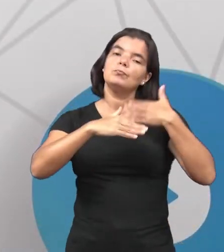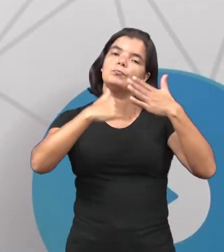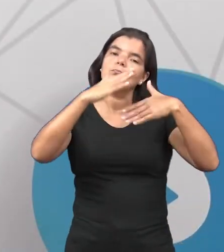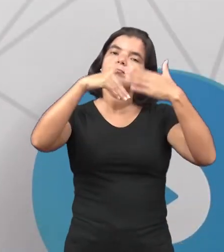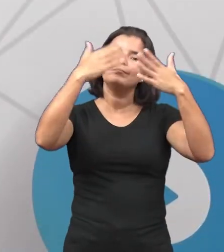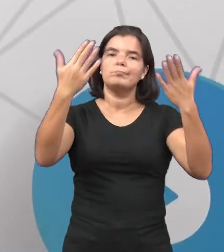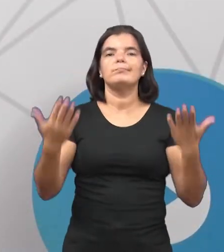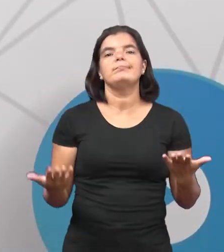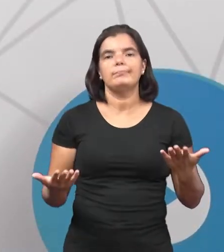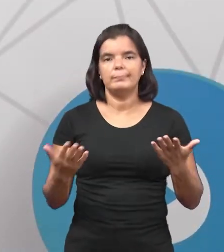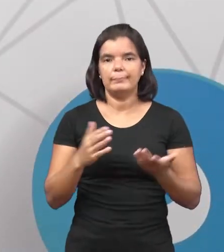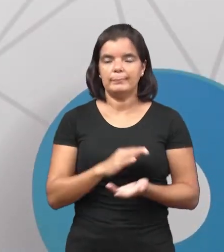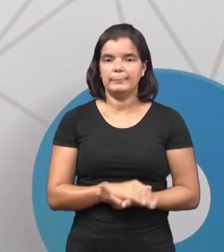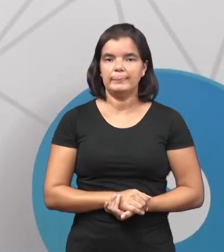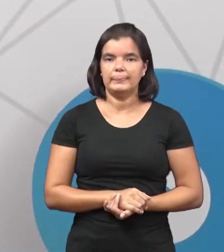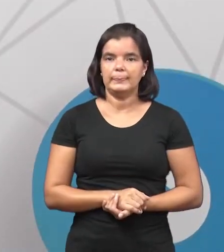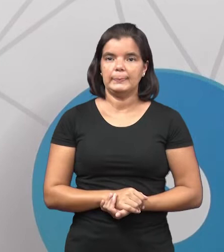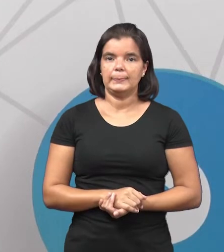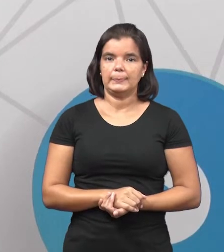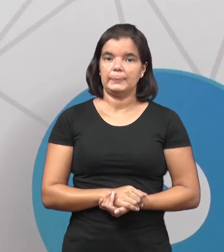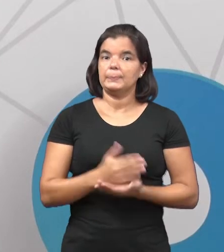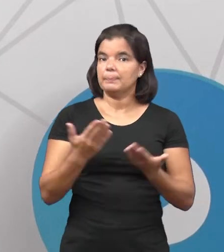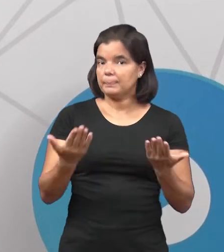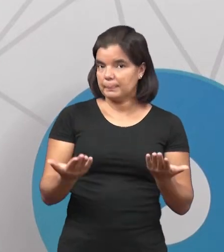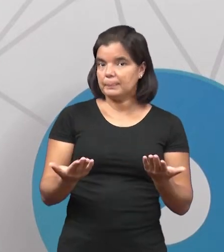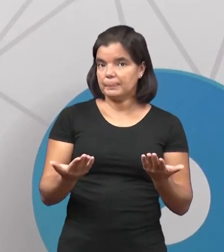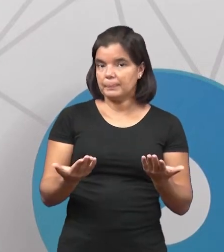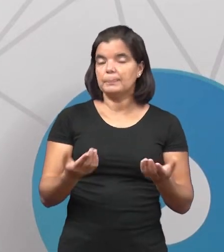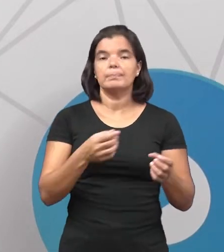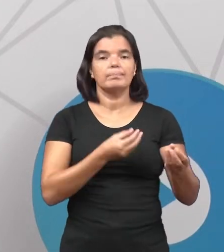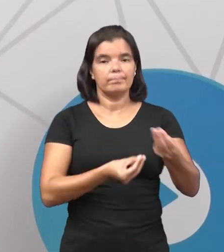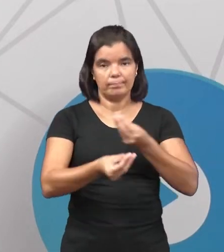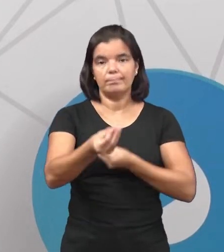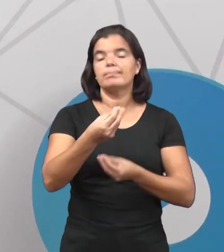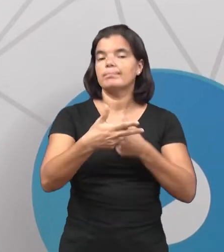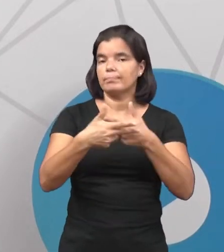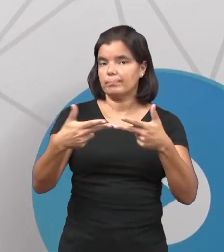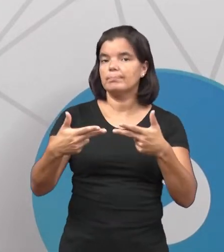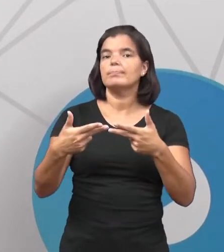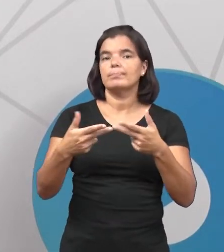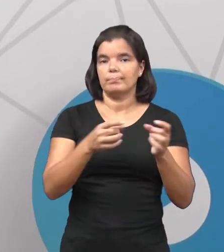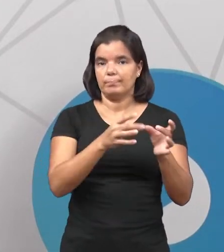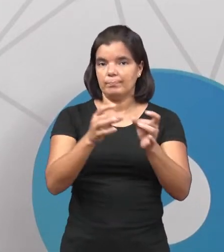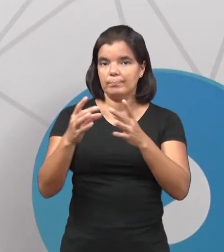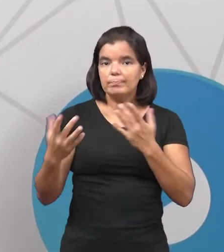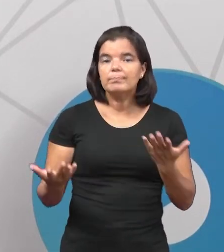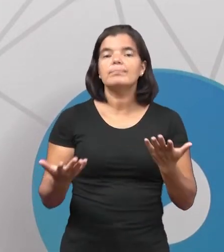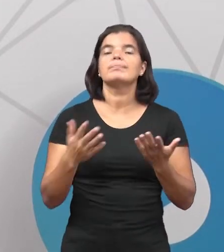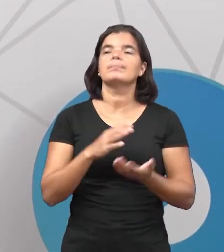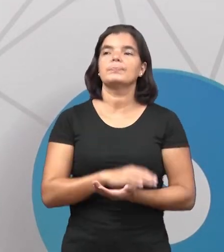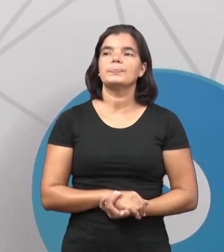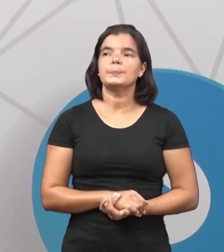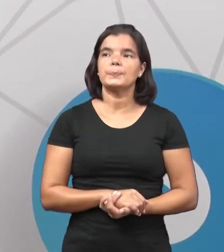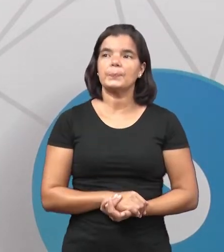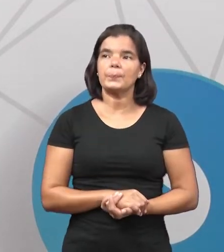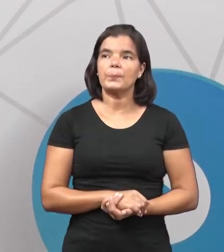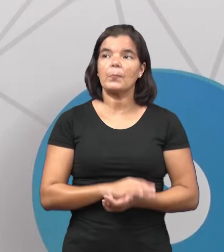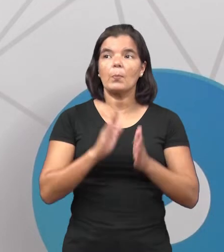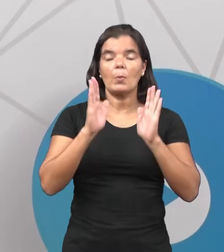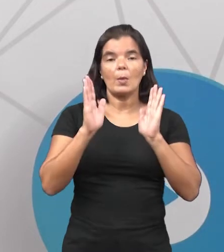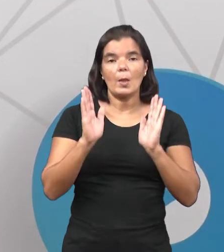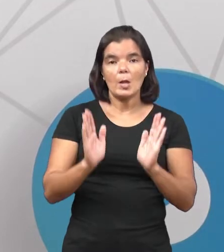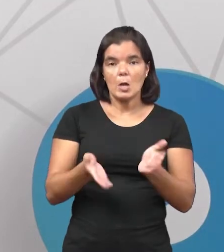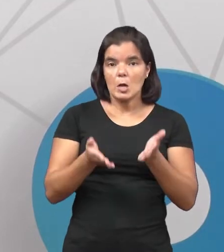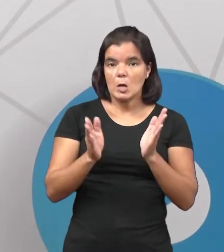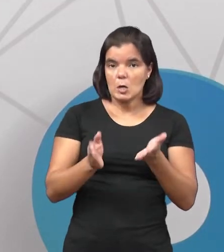colônias do norte conseguiram evoluir devido às manufaturas, os produtos que começam a ser produzidos. Já